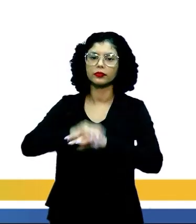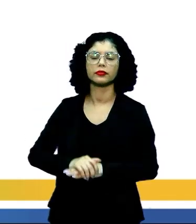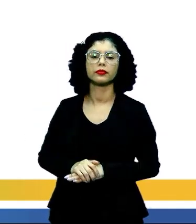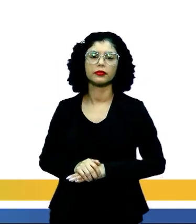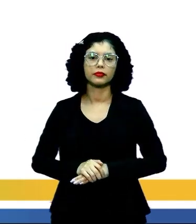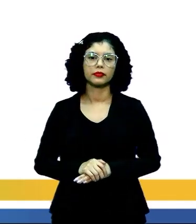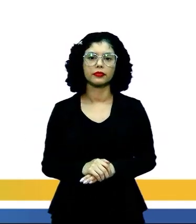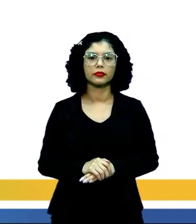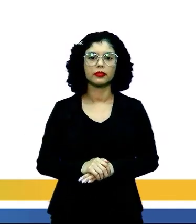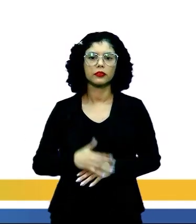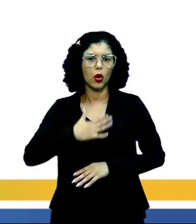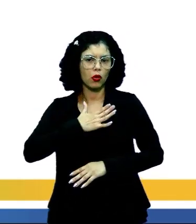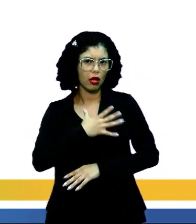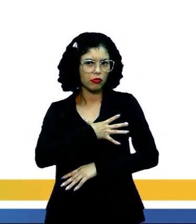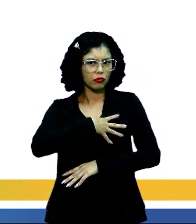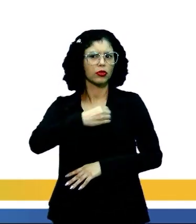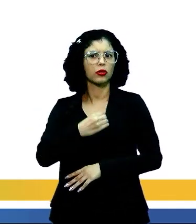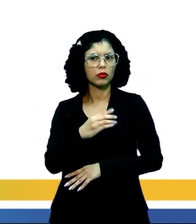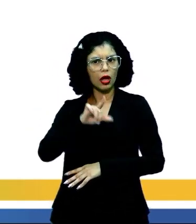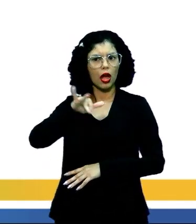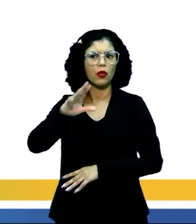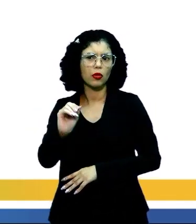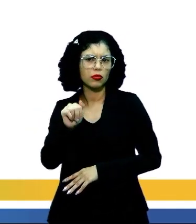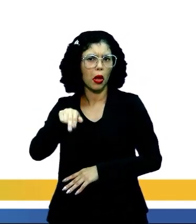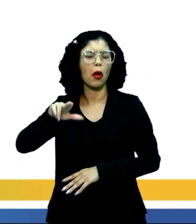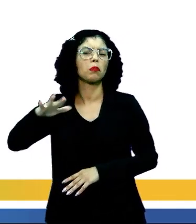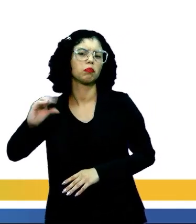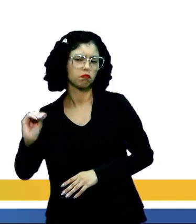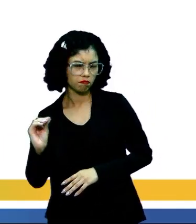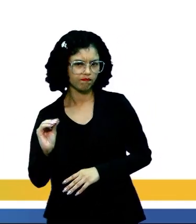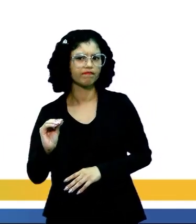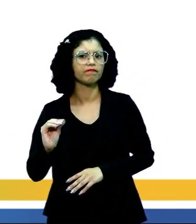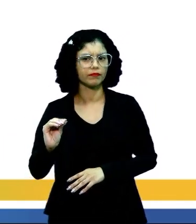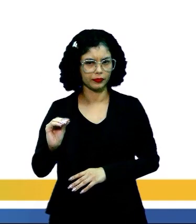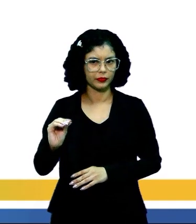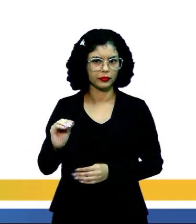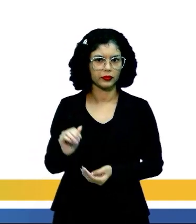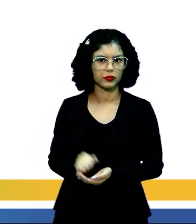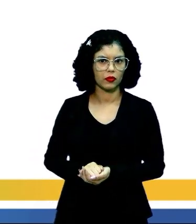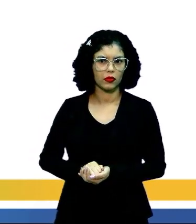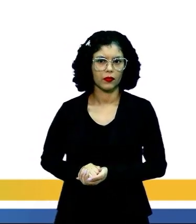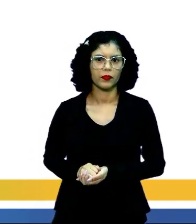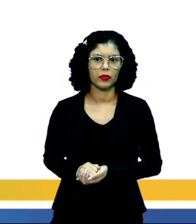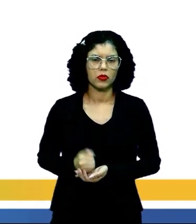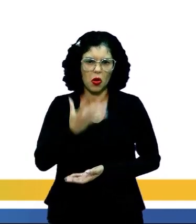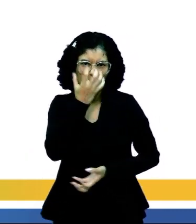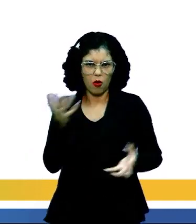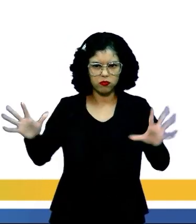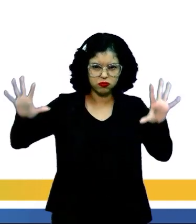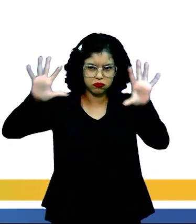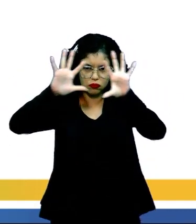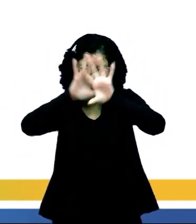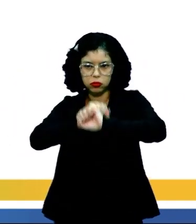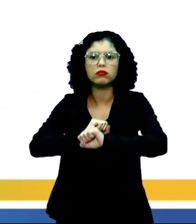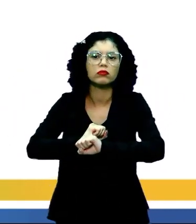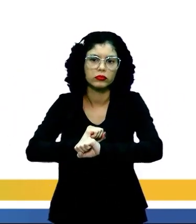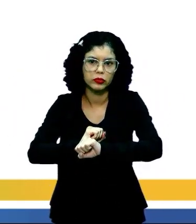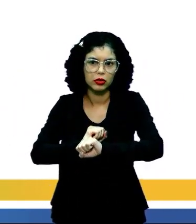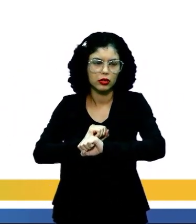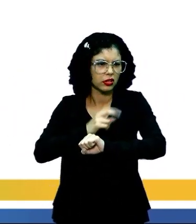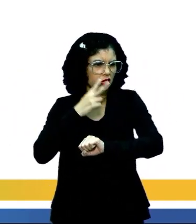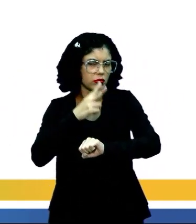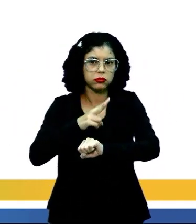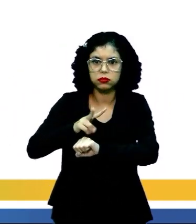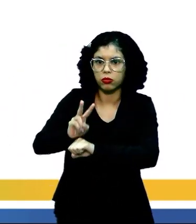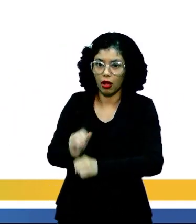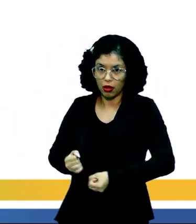Acompanhe aí a leitura. Eu, filho do carbono e do amoníaco, monstro de escuridão